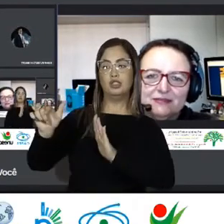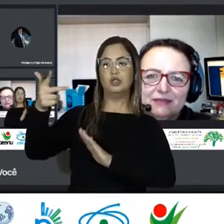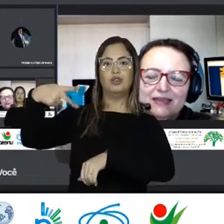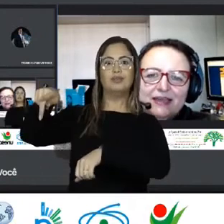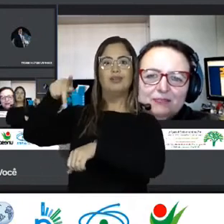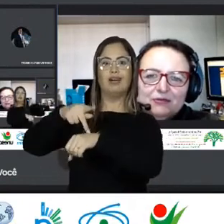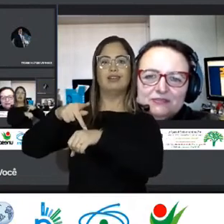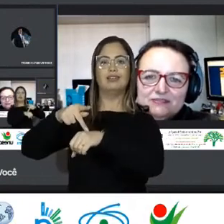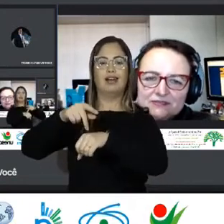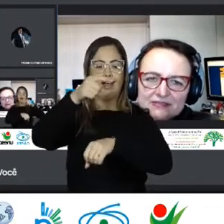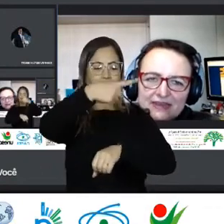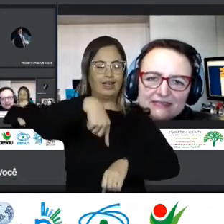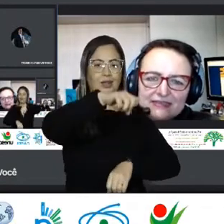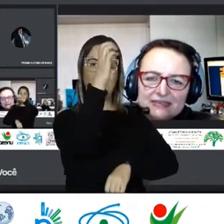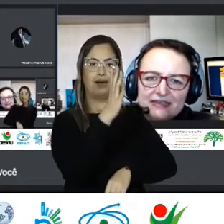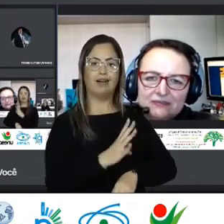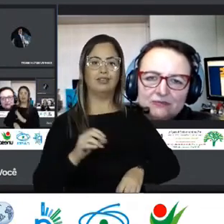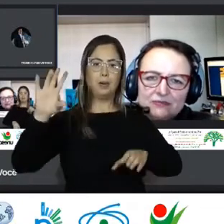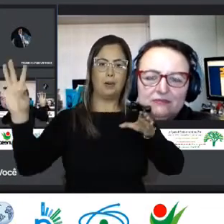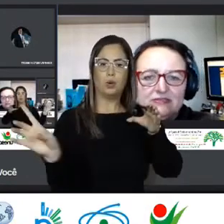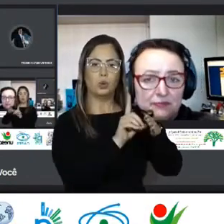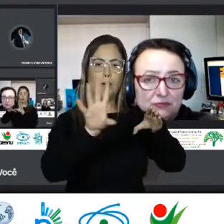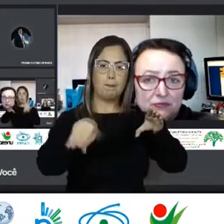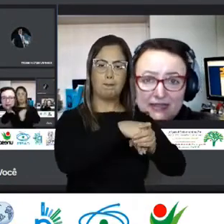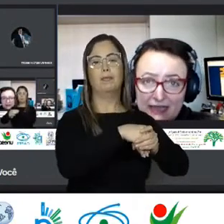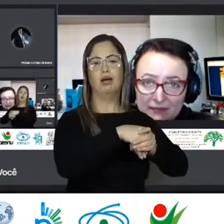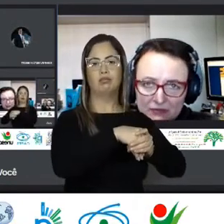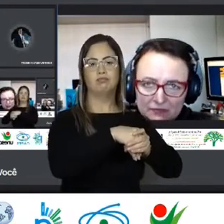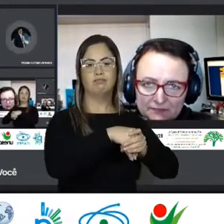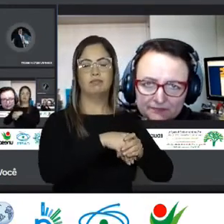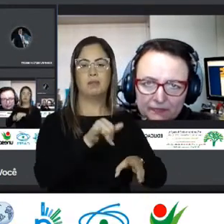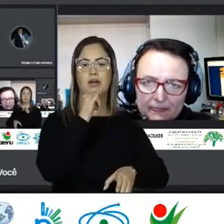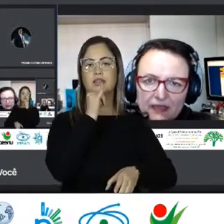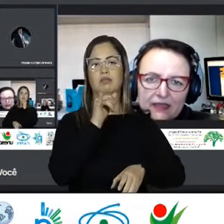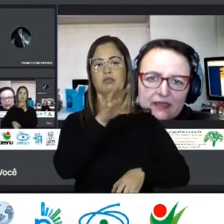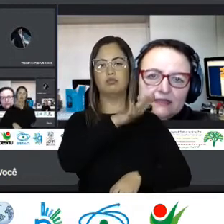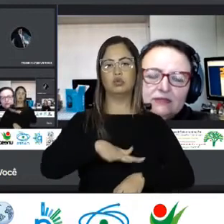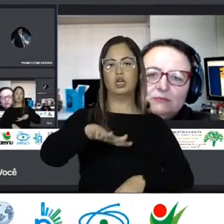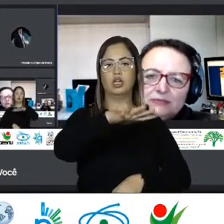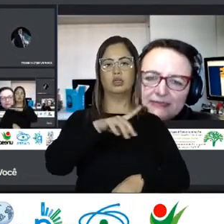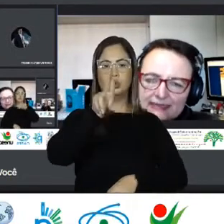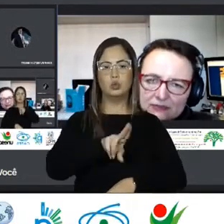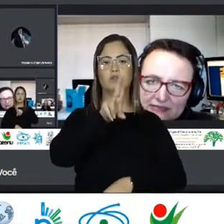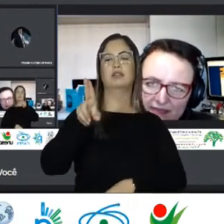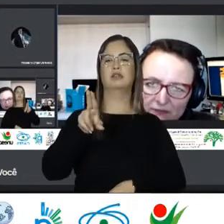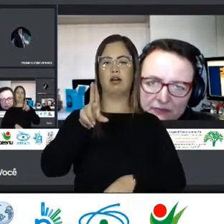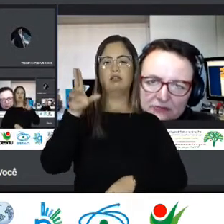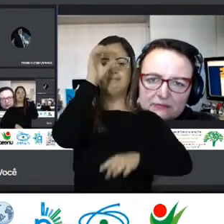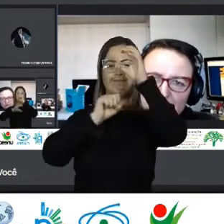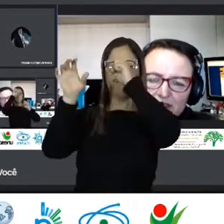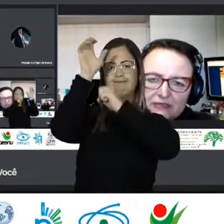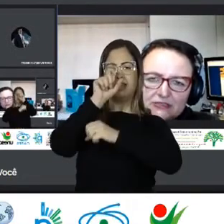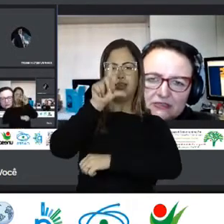entrando No Brasil Também Porque os indivíduos Trazem essa literatura Inclusive Para mundo acadêmico Então tem muita literatura